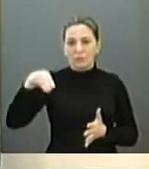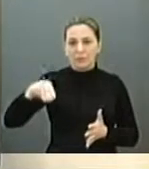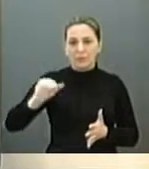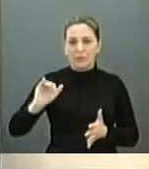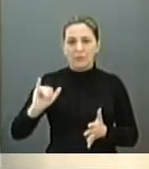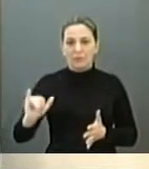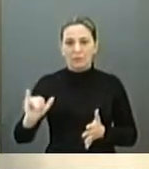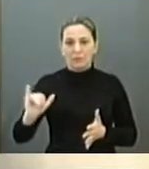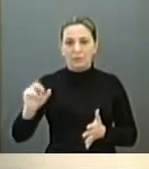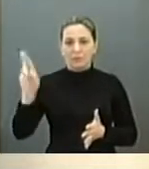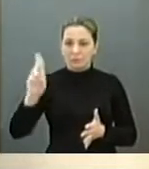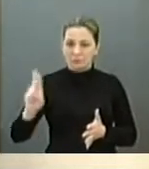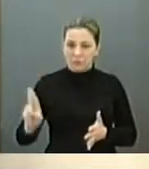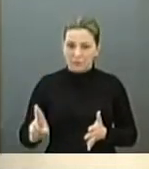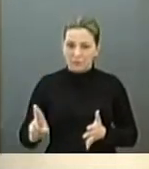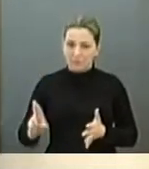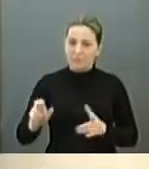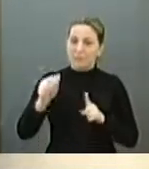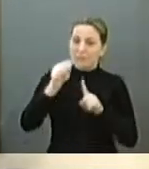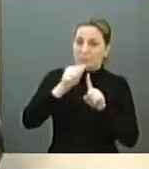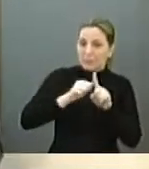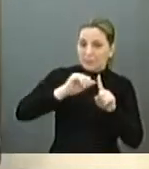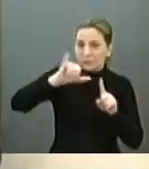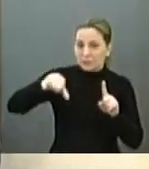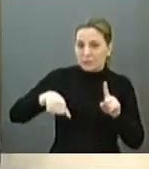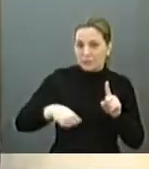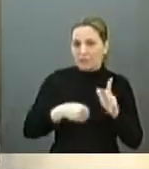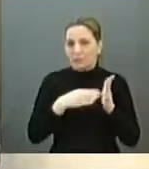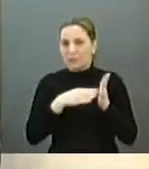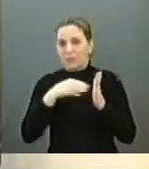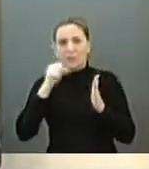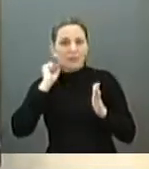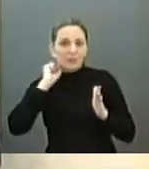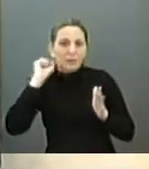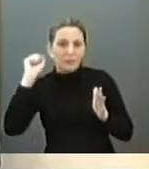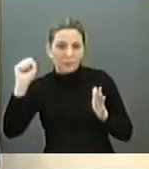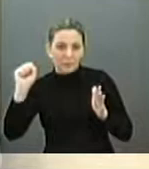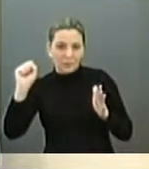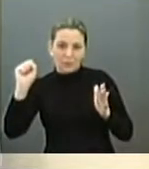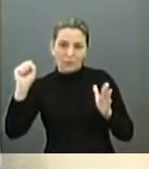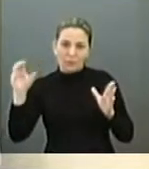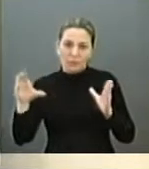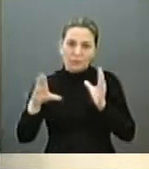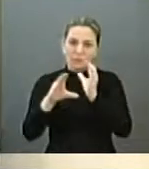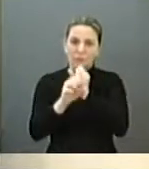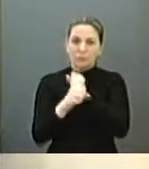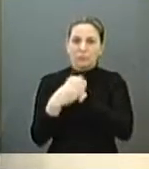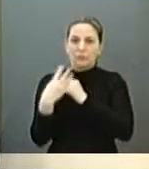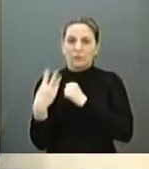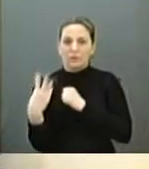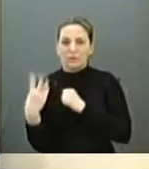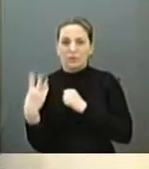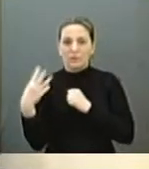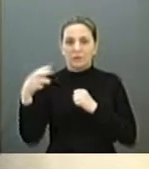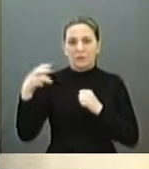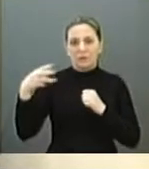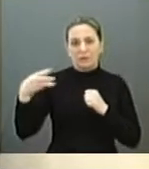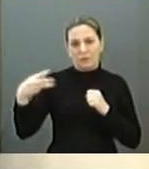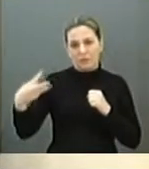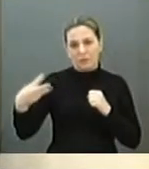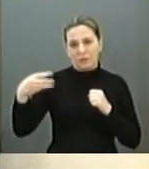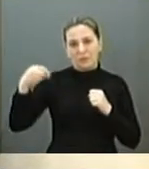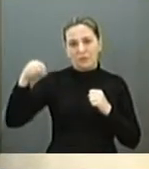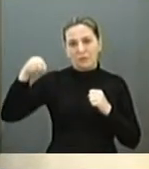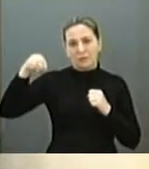De janeiro a abril, a prefeitura acumulou 43 milhões de